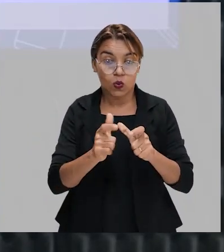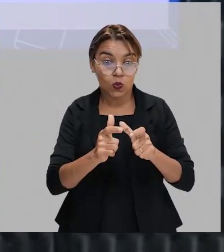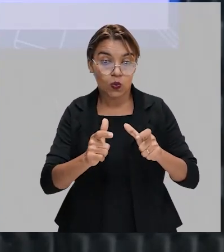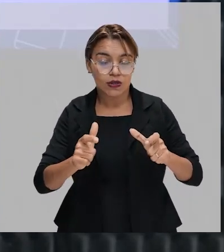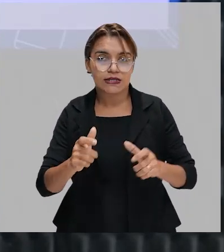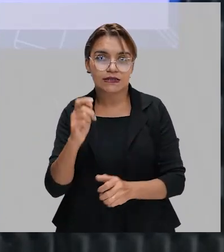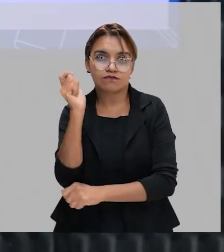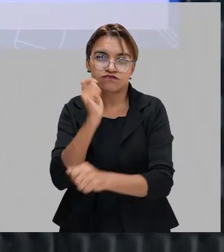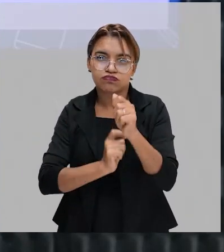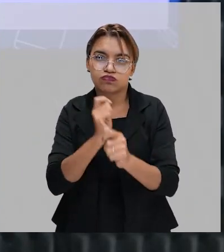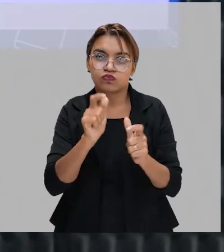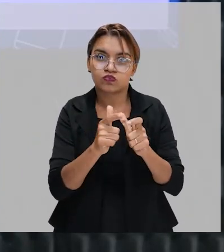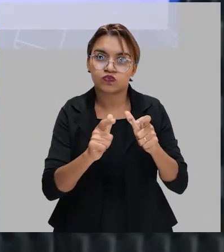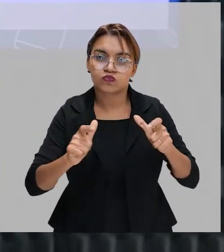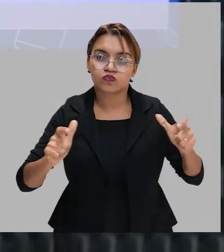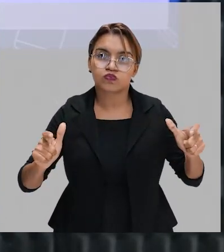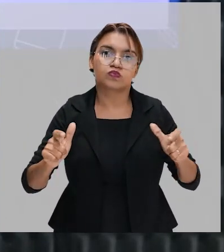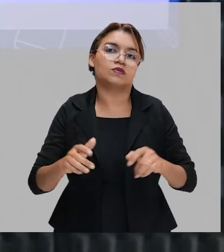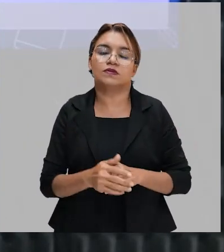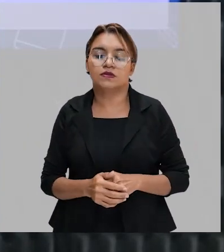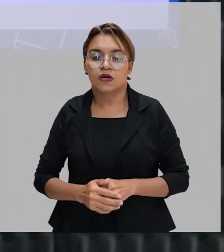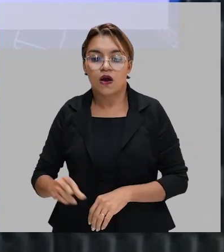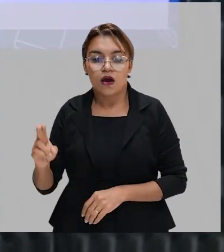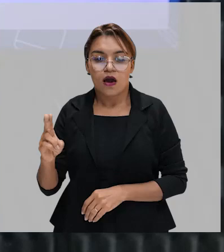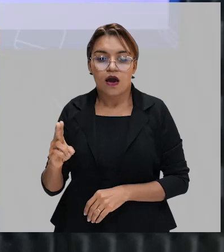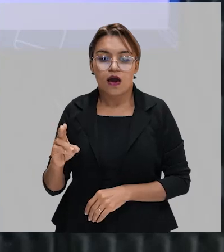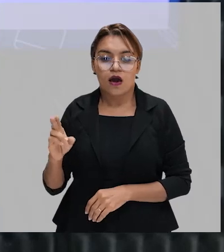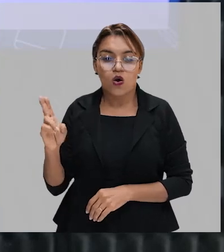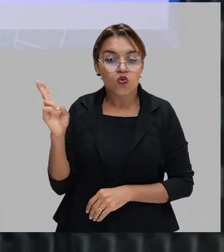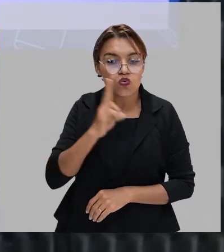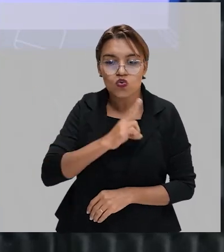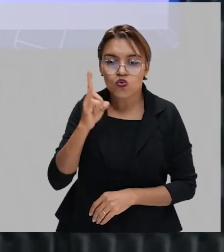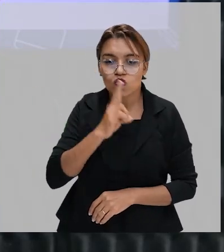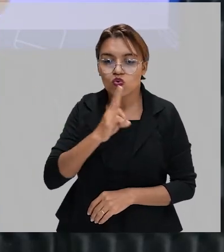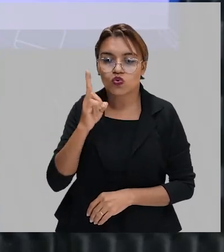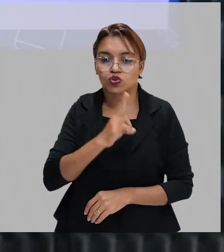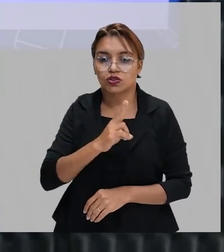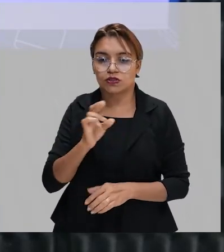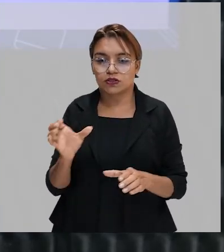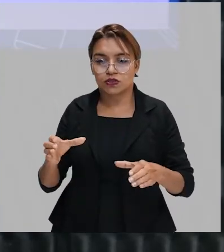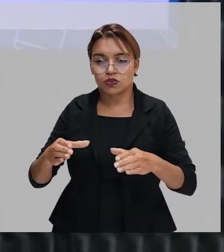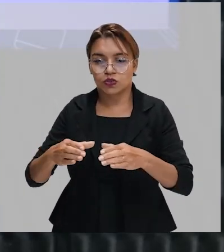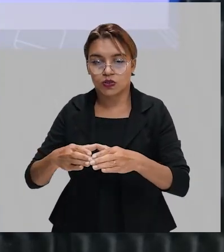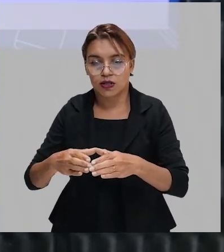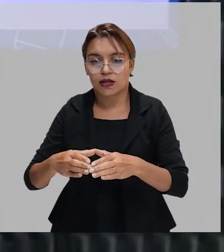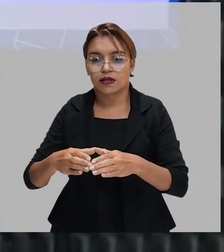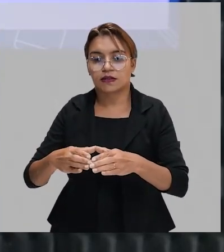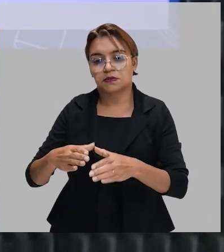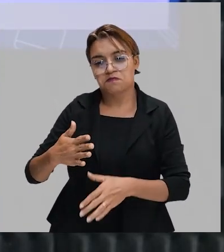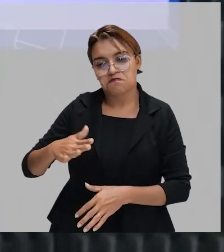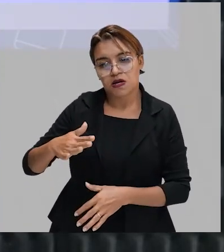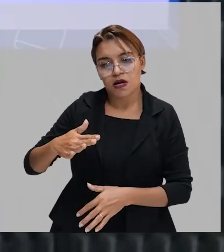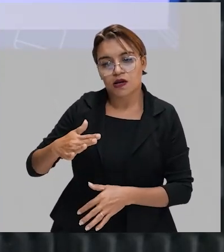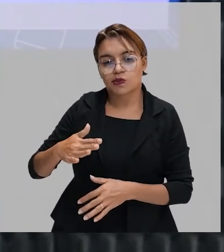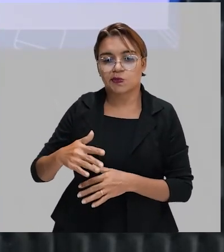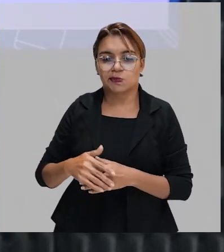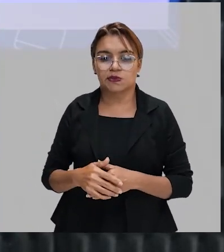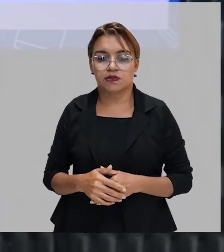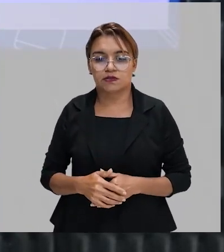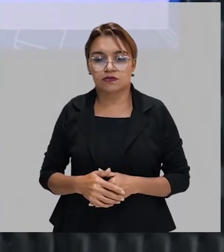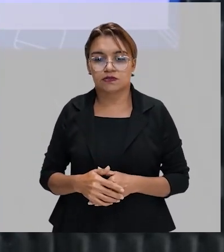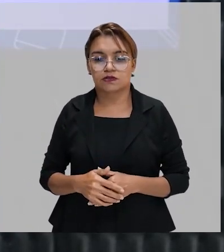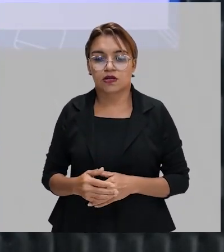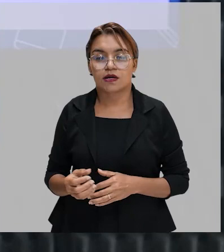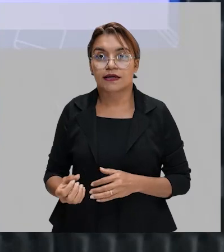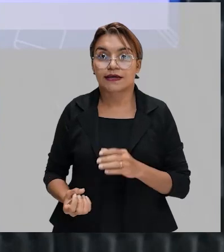industrial, emergência de uma classe média reformista e a